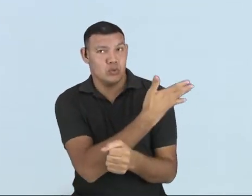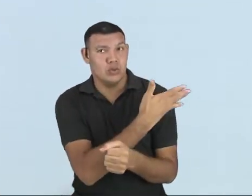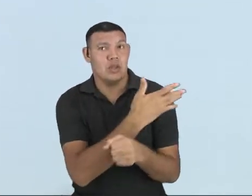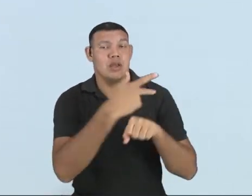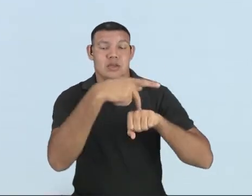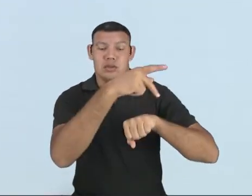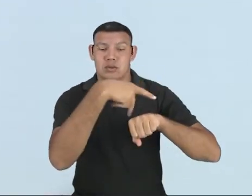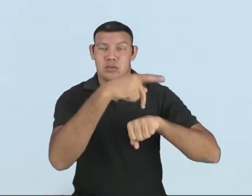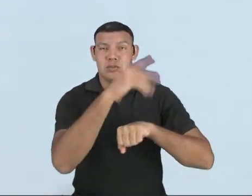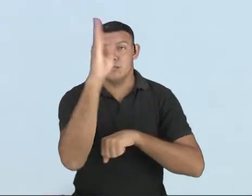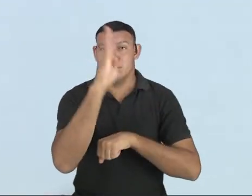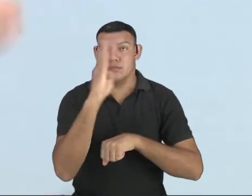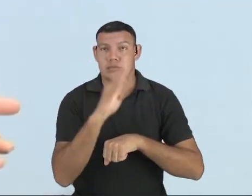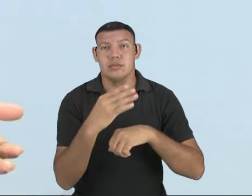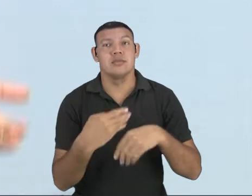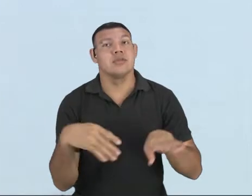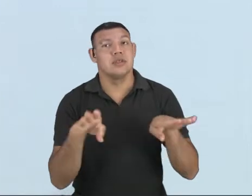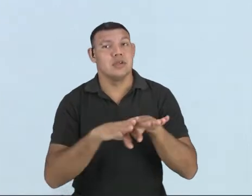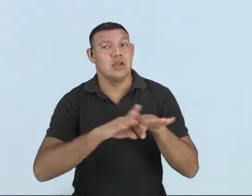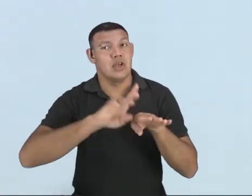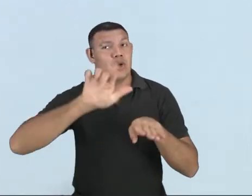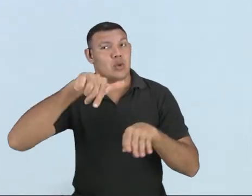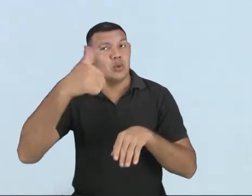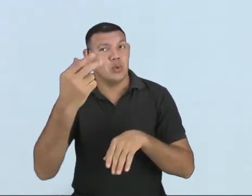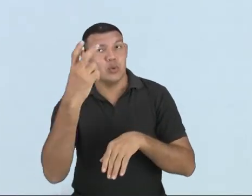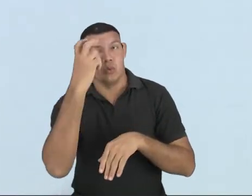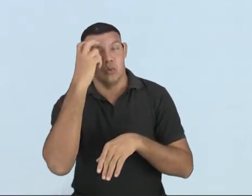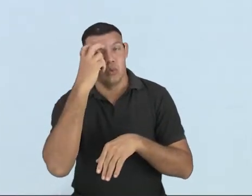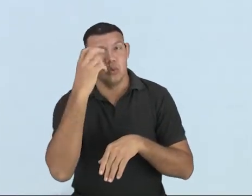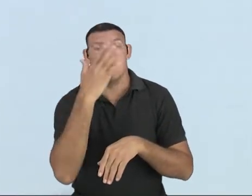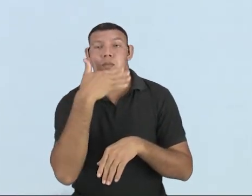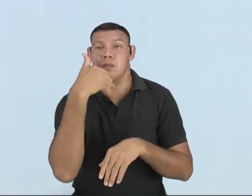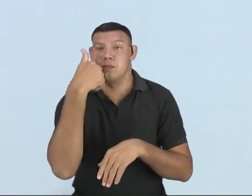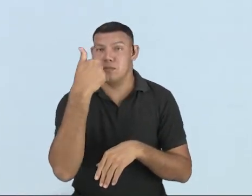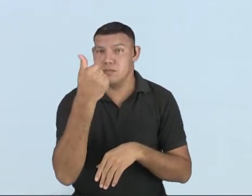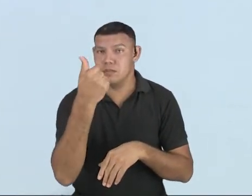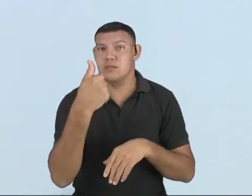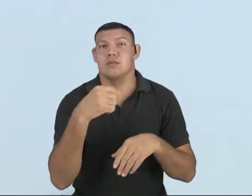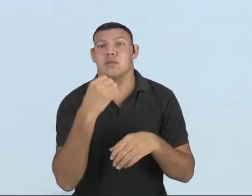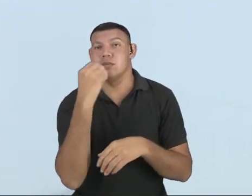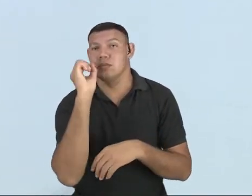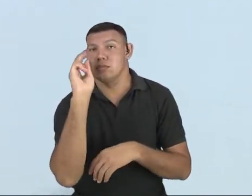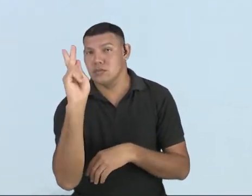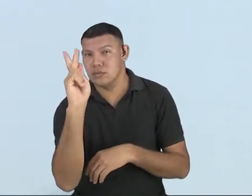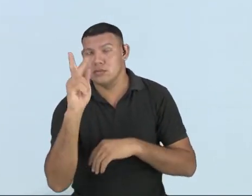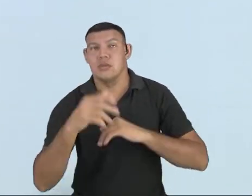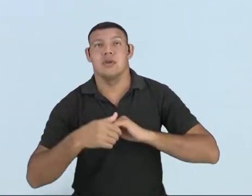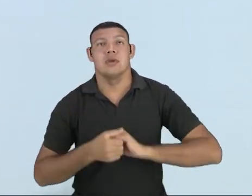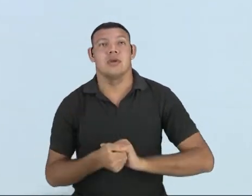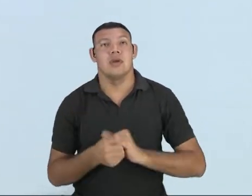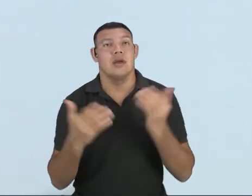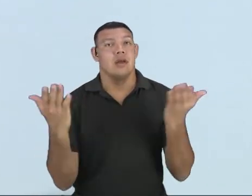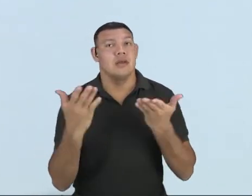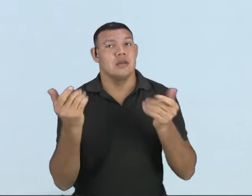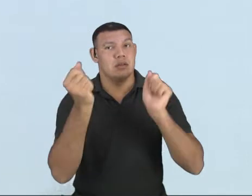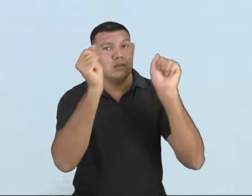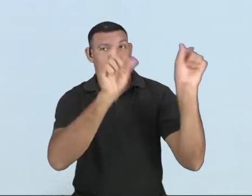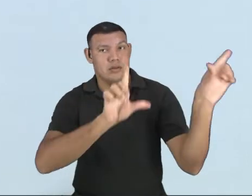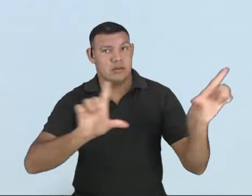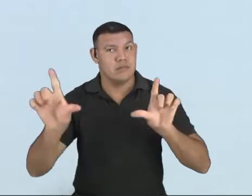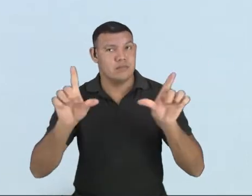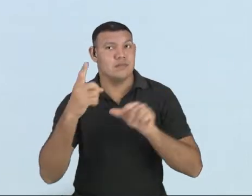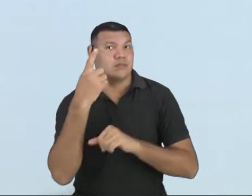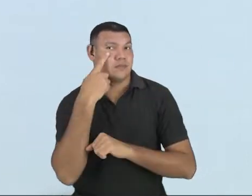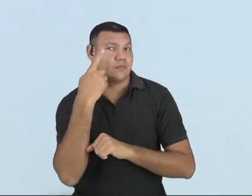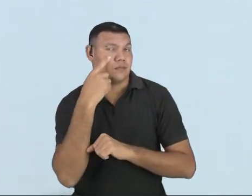Quanto mais você conhece da outra cultura, melhor, ok? Então, para o próximo, olha aqui.